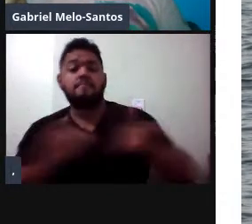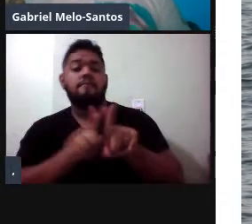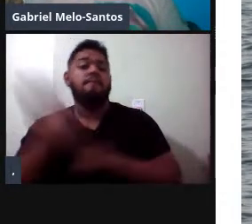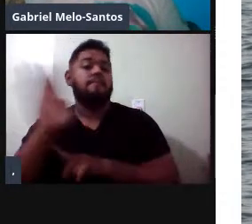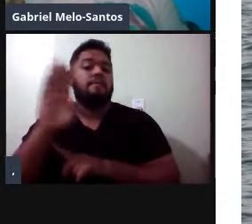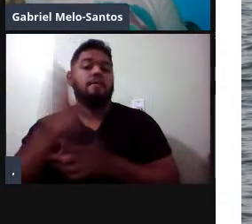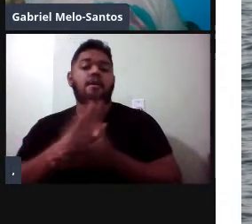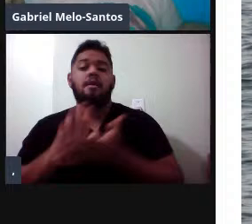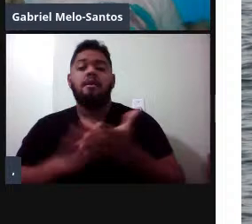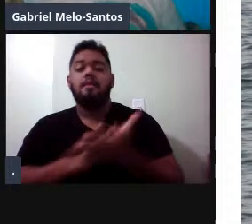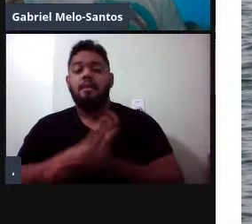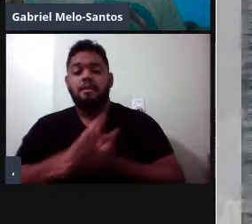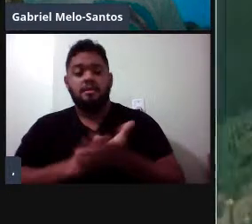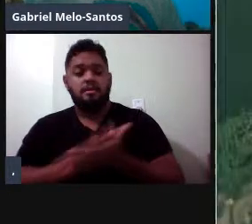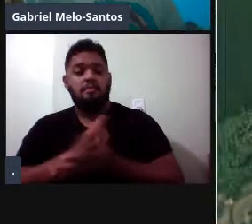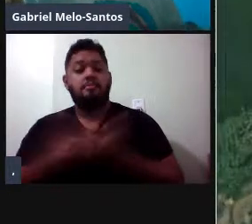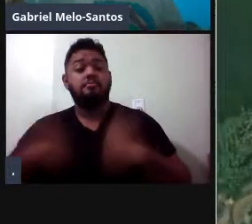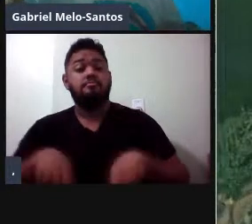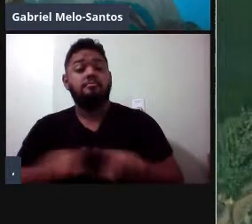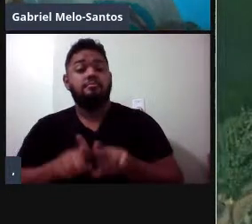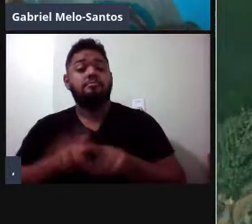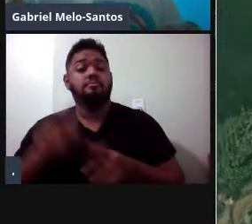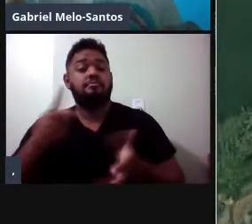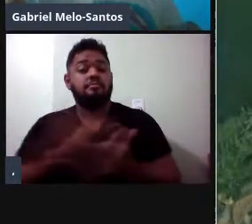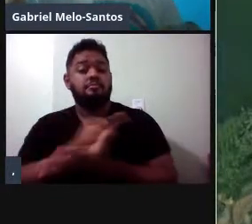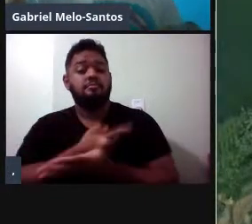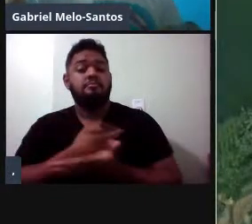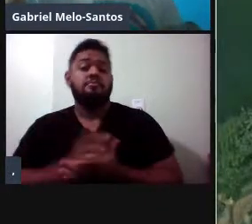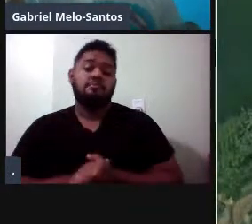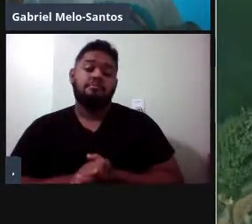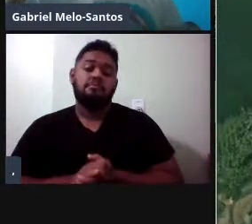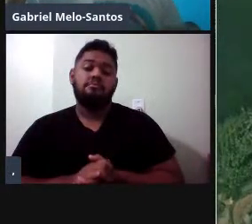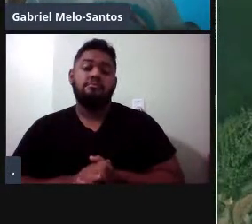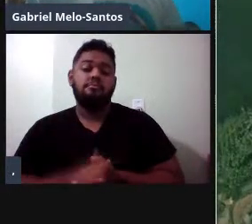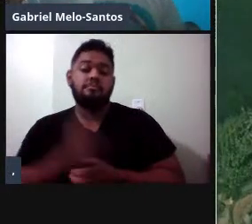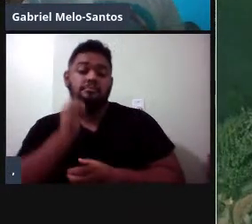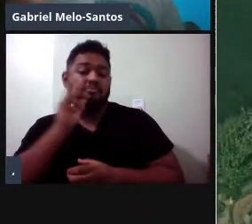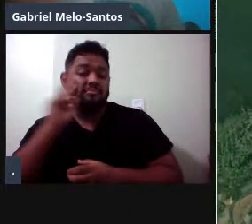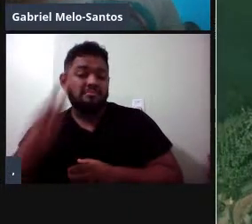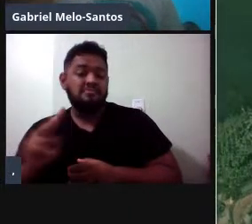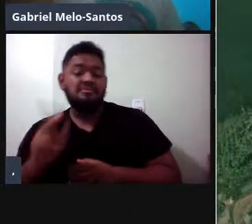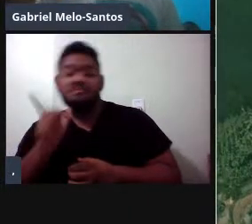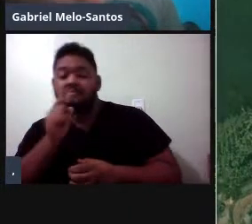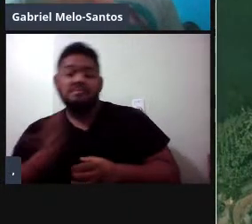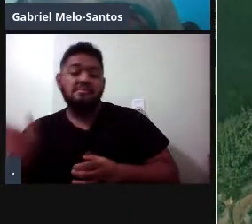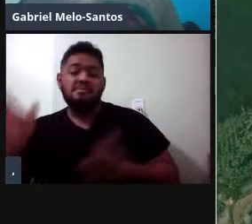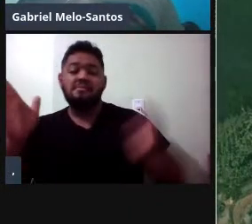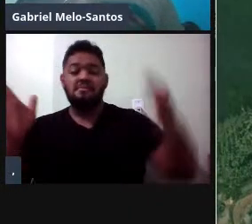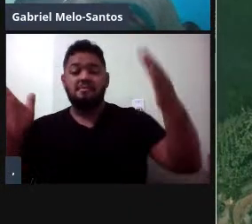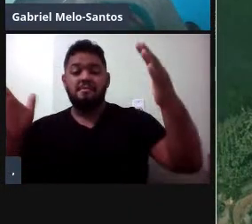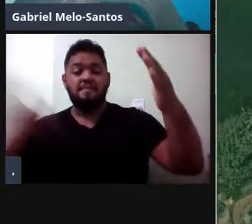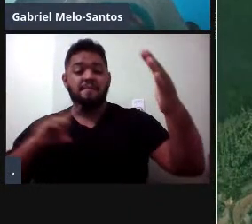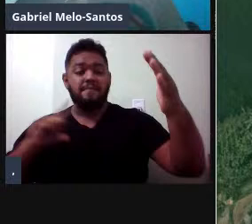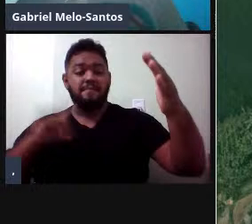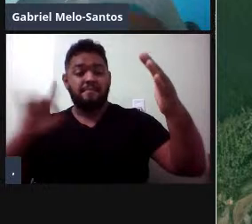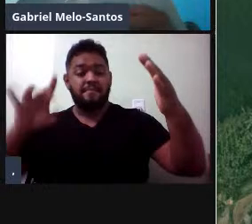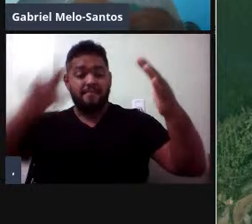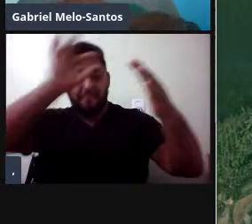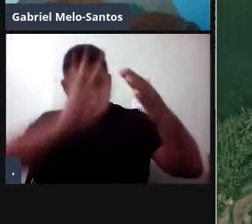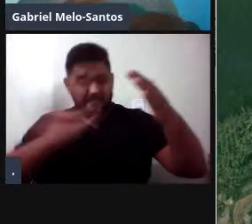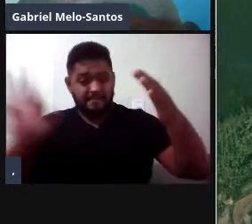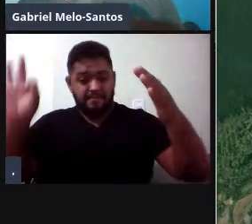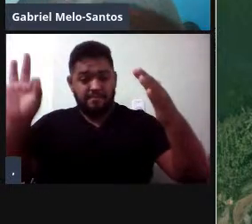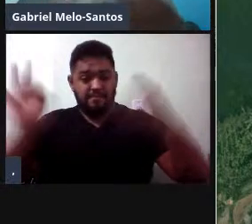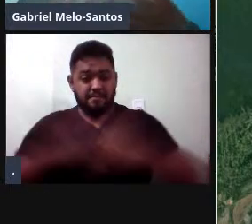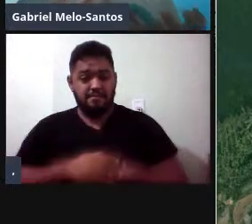confirmar essa hipótese. Apenas, né? A gente tem aqui, para vocês verem, a conexão dos rios. Se dá apenas aqui pelo Estreito de Beves, ali, né?